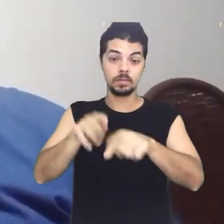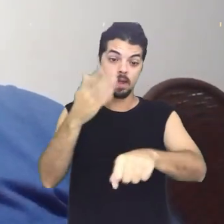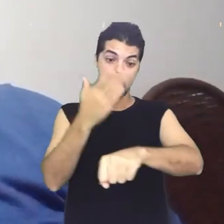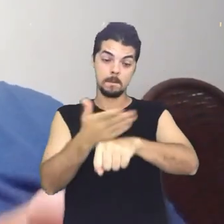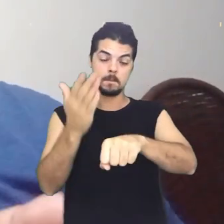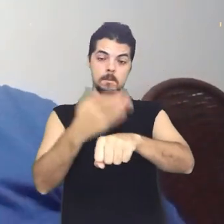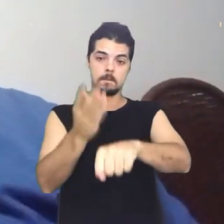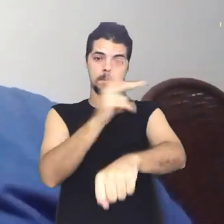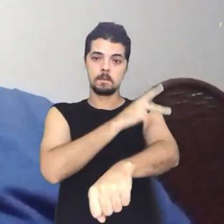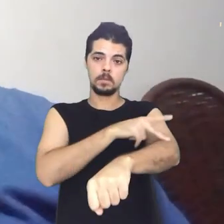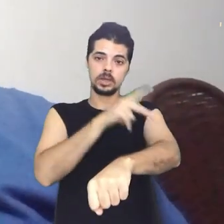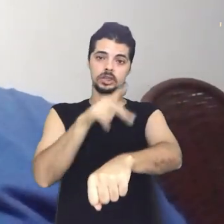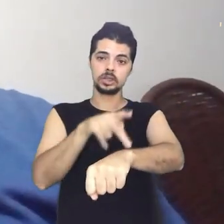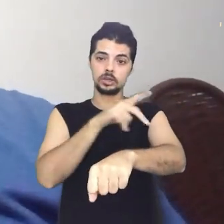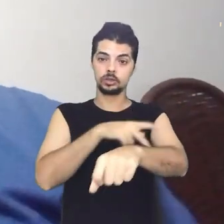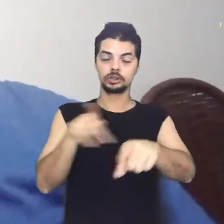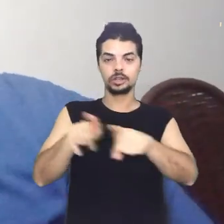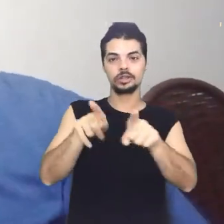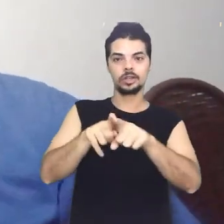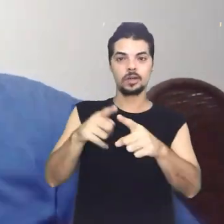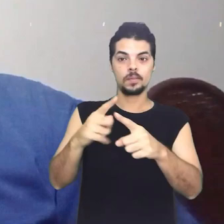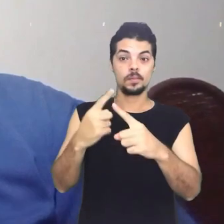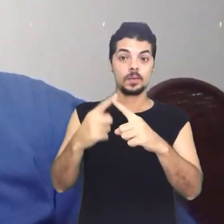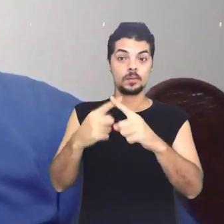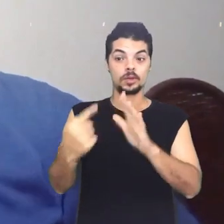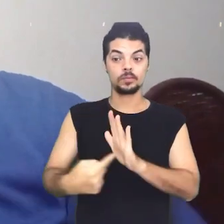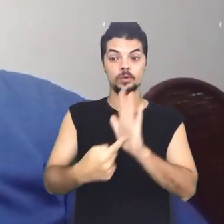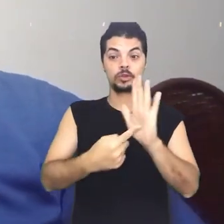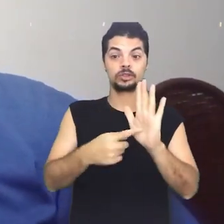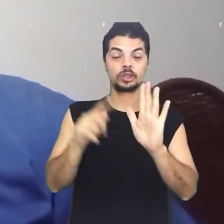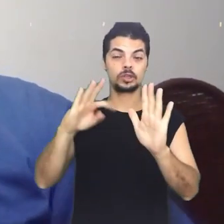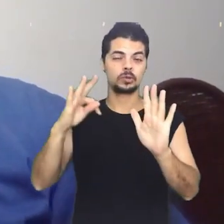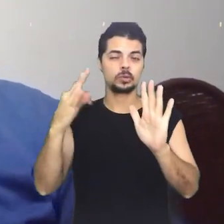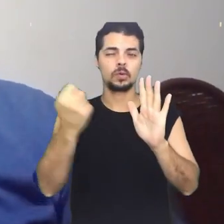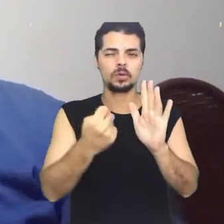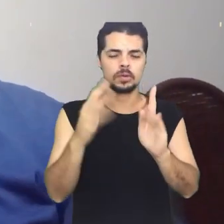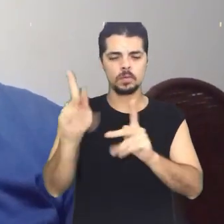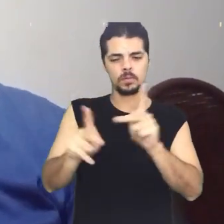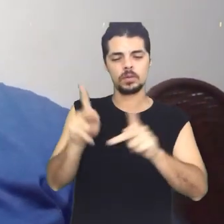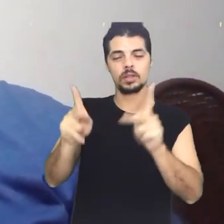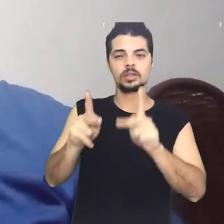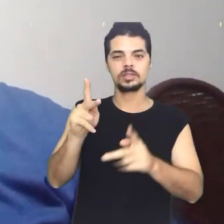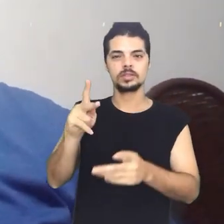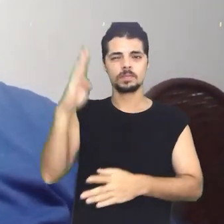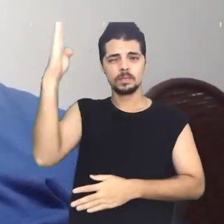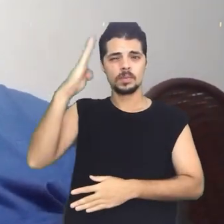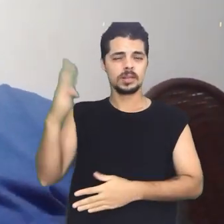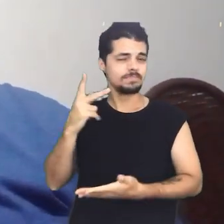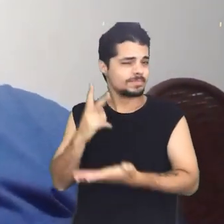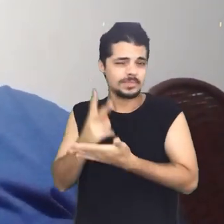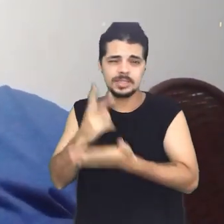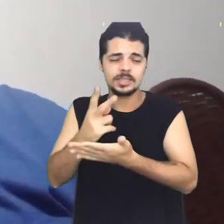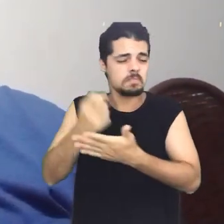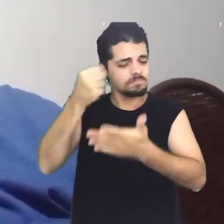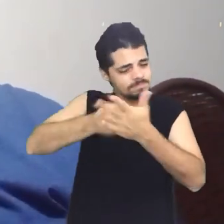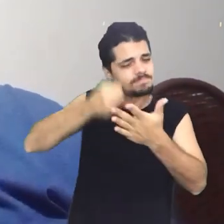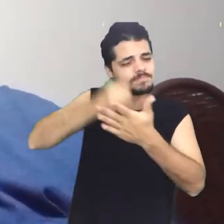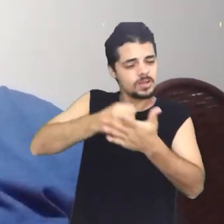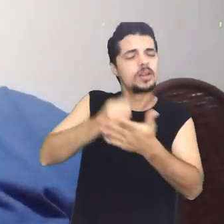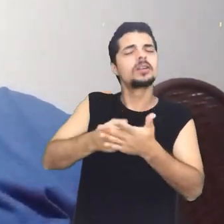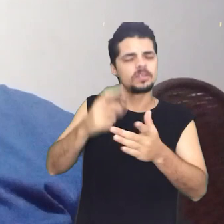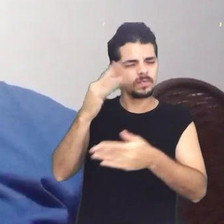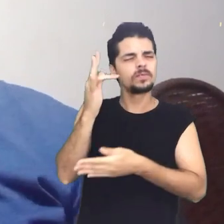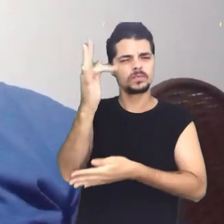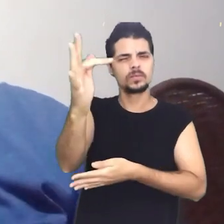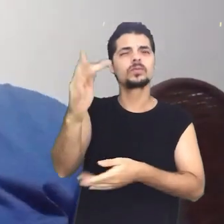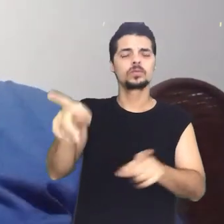auxiliar na sua prática pedagógica, entendendo que o povo brasileiro tem raiz, entendendo que o povo brasileiro sempre